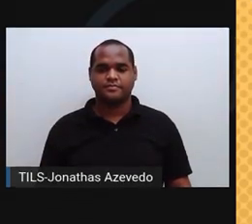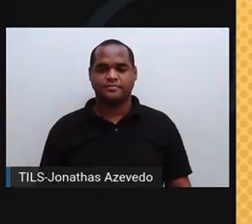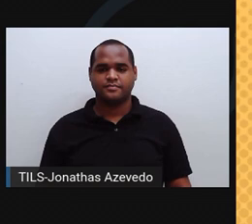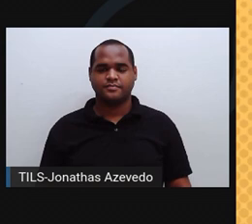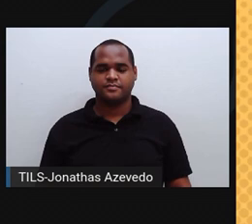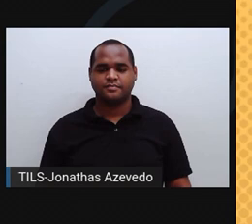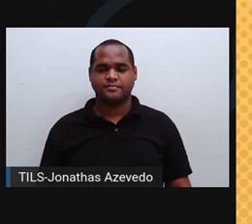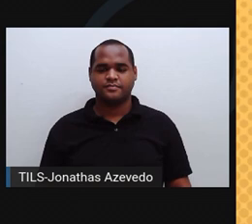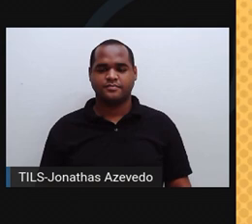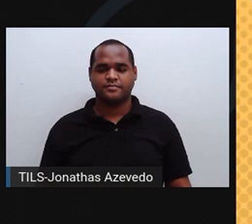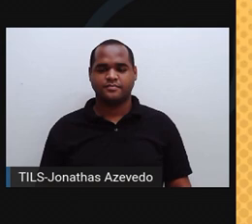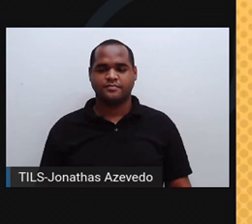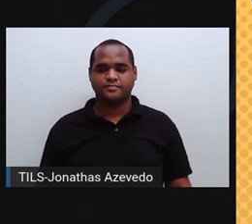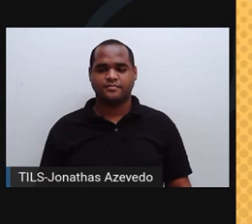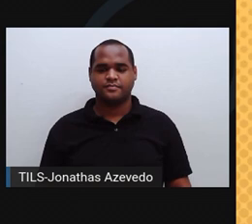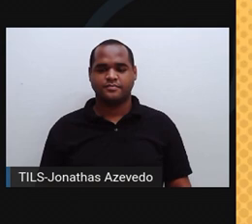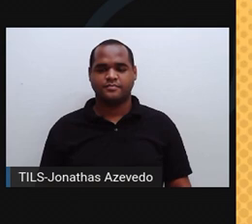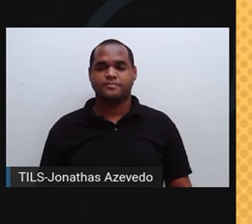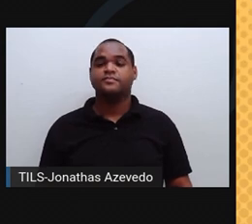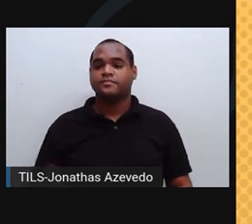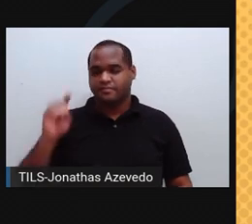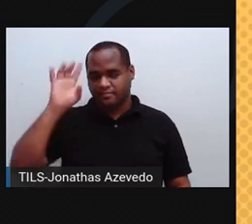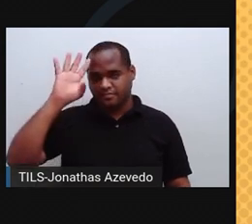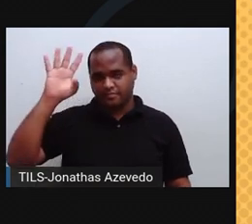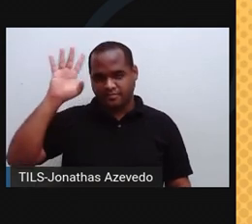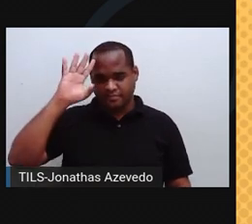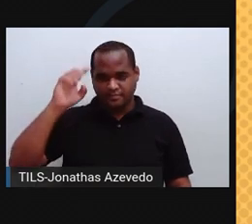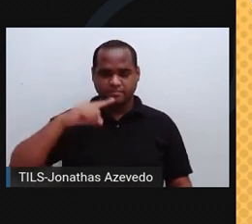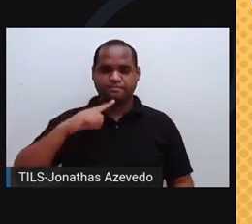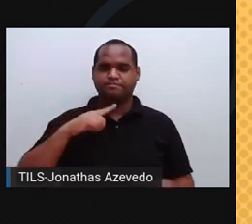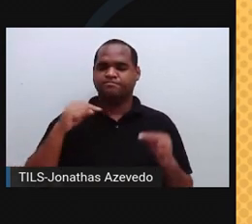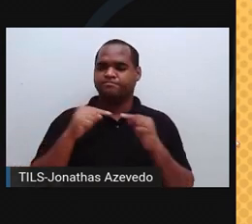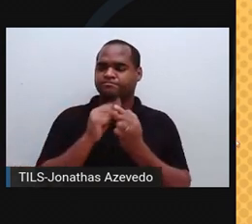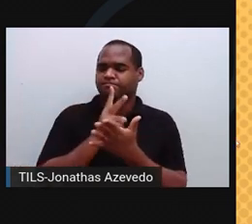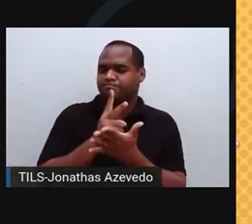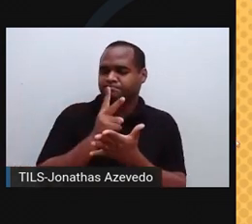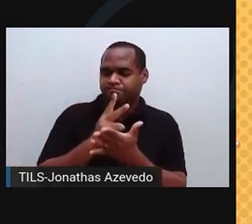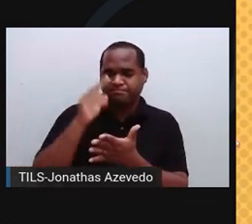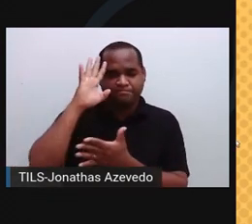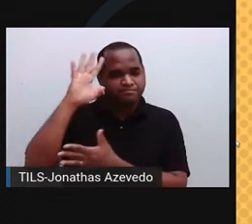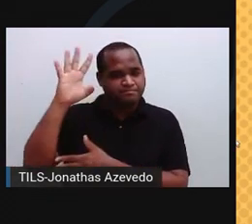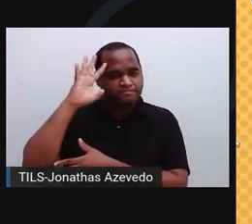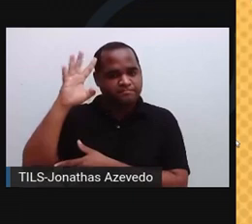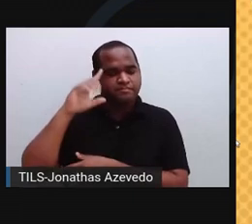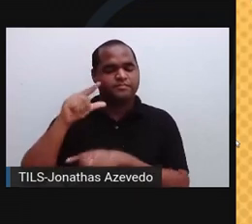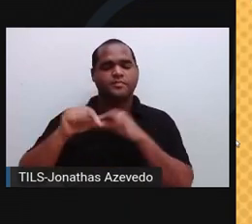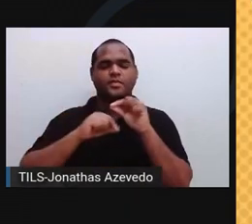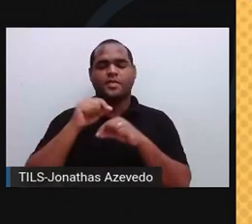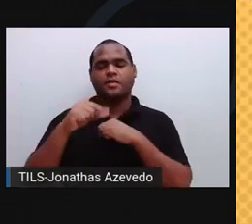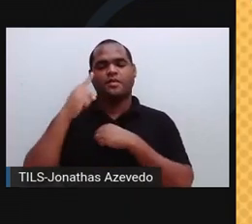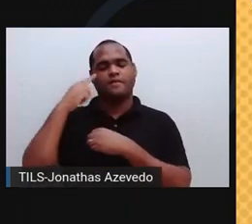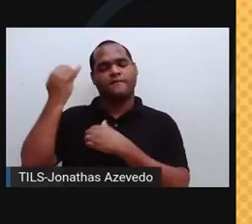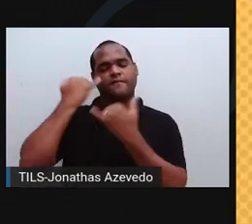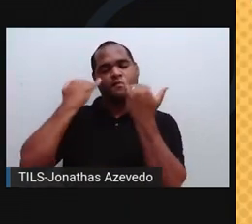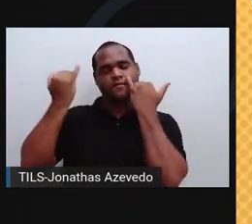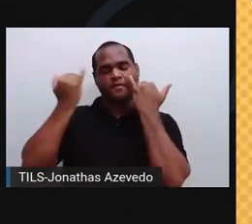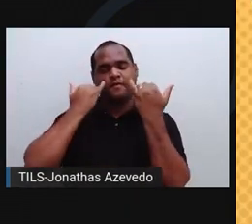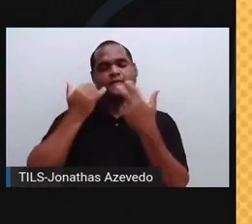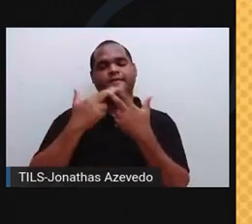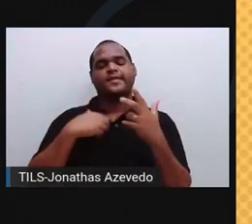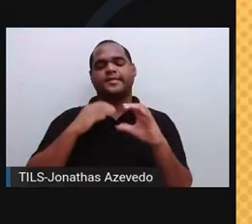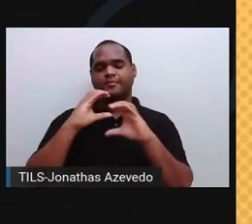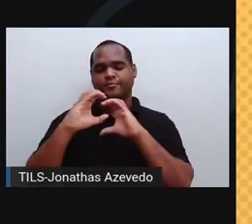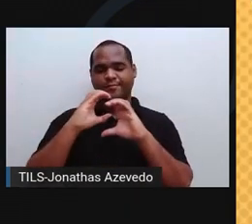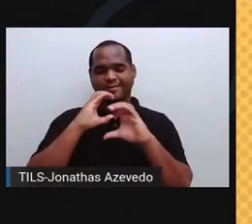Nosso cérebro está constantemente processando informações. O que exige a comunicação entre bilhões de células